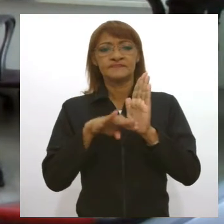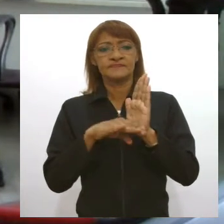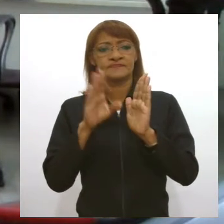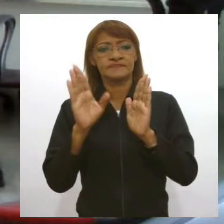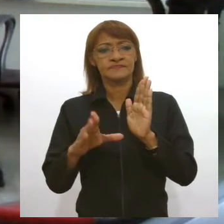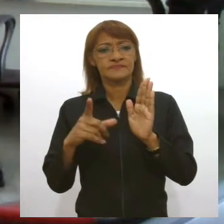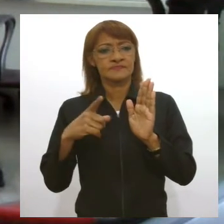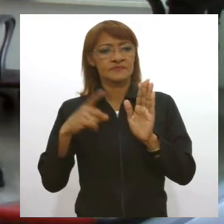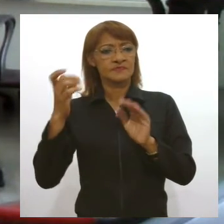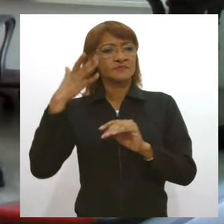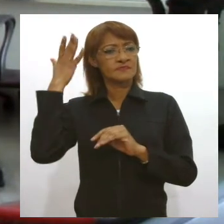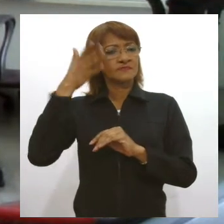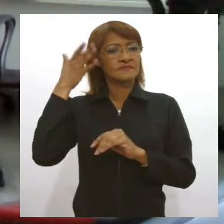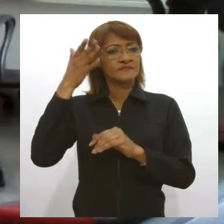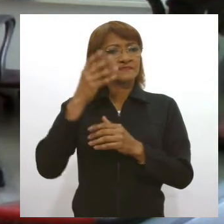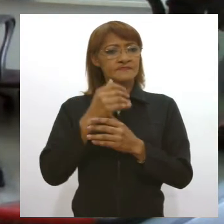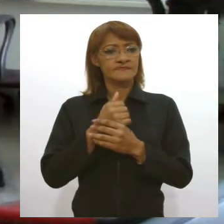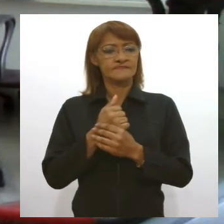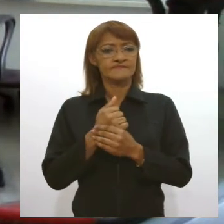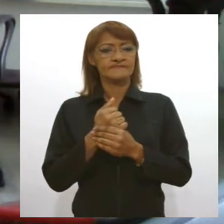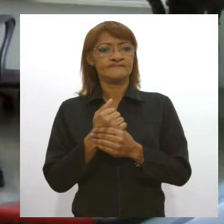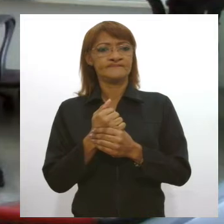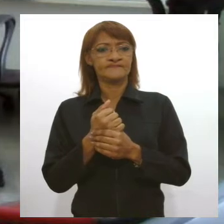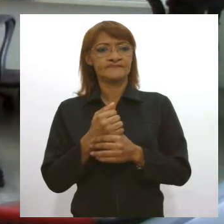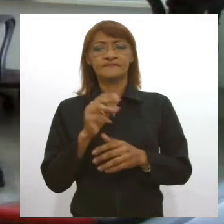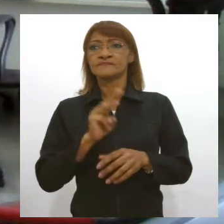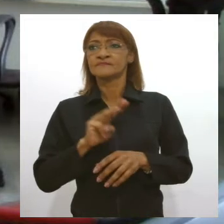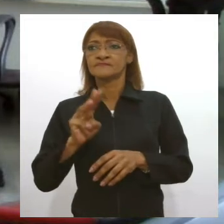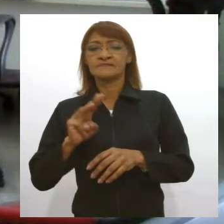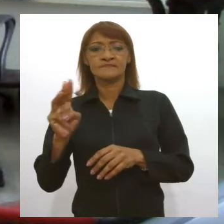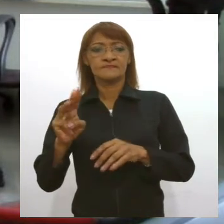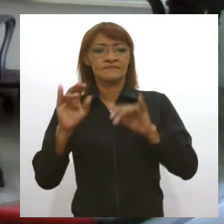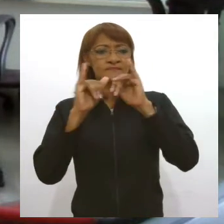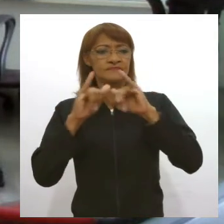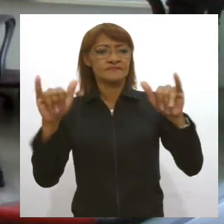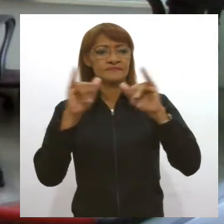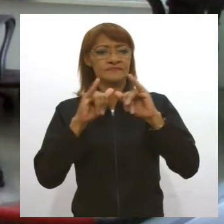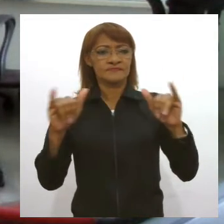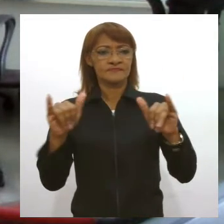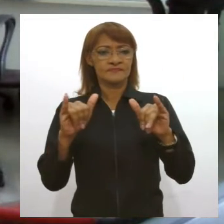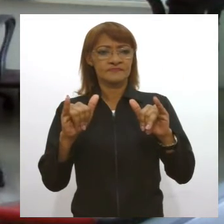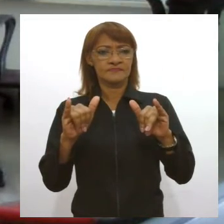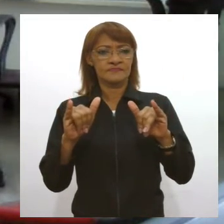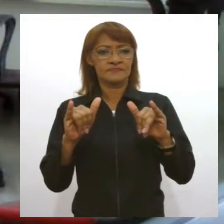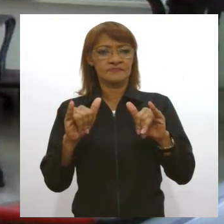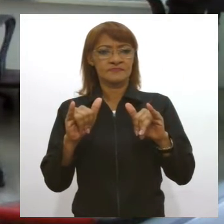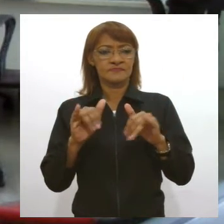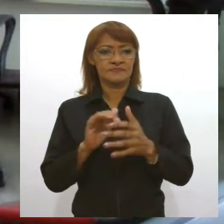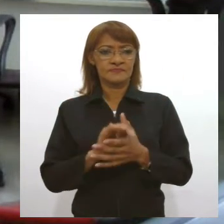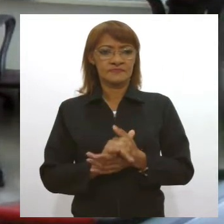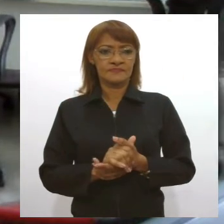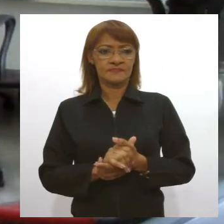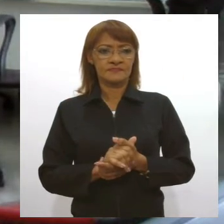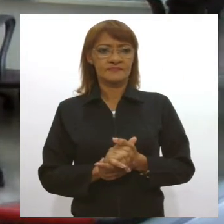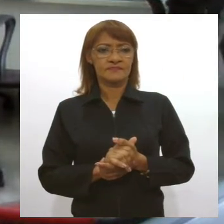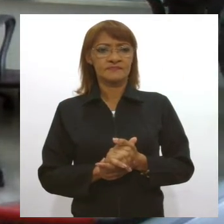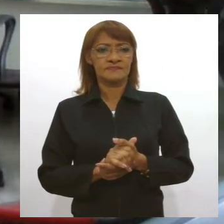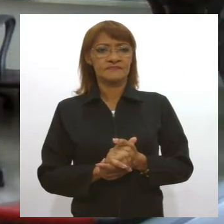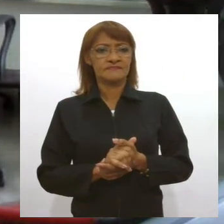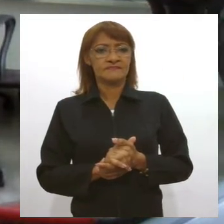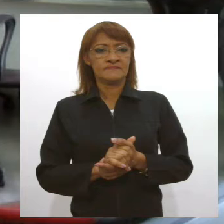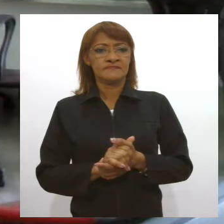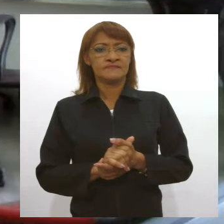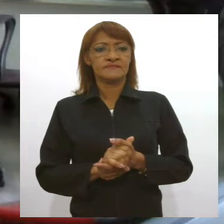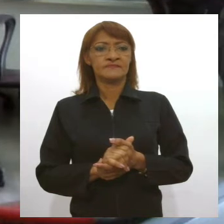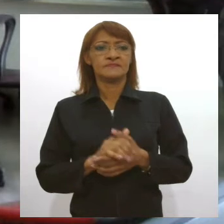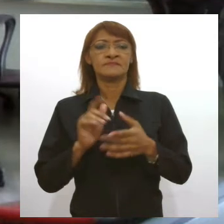lista dos palestrantes está lá no site da Agência de Notícias. Alesi é só conferir. Eu gostaria